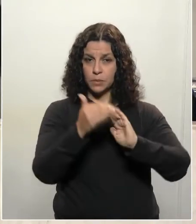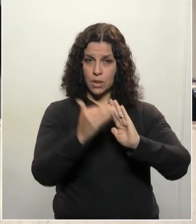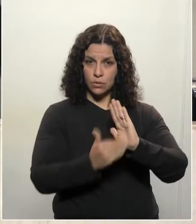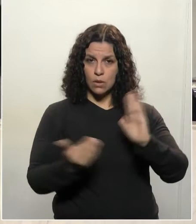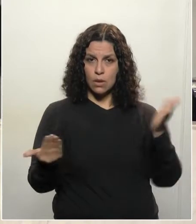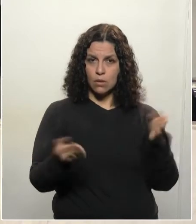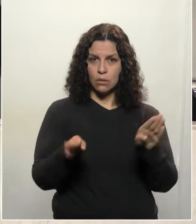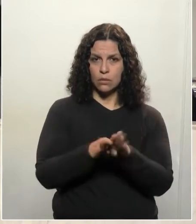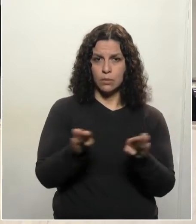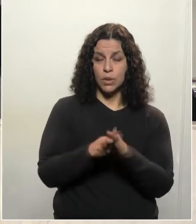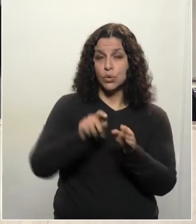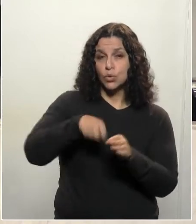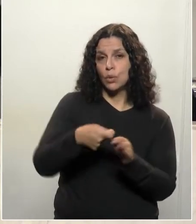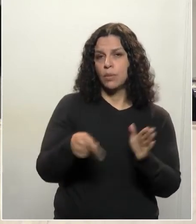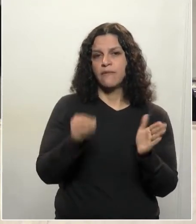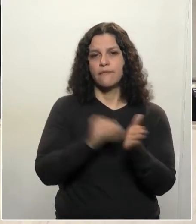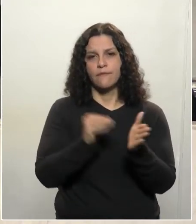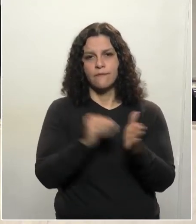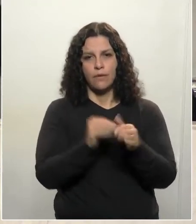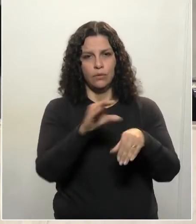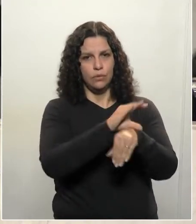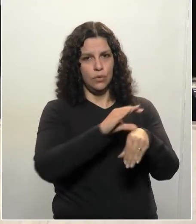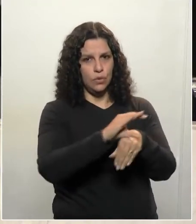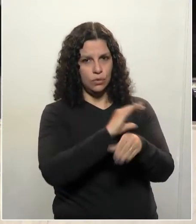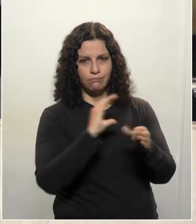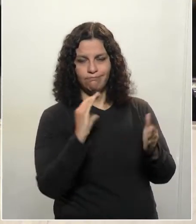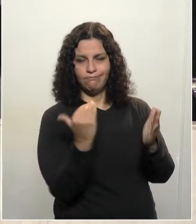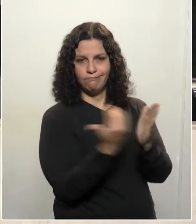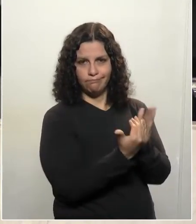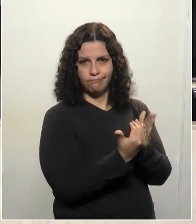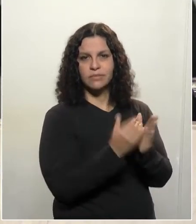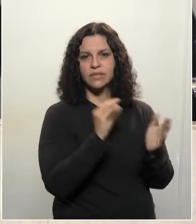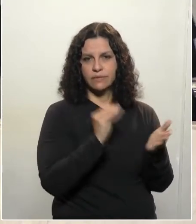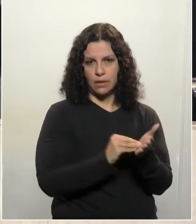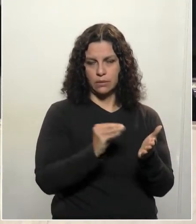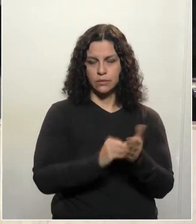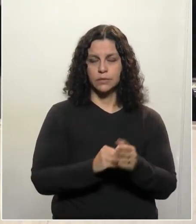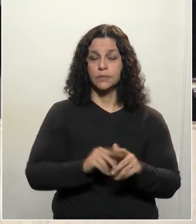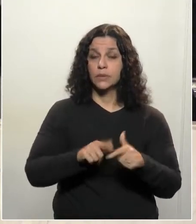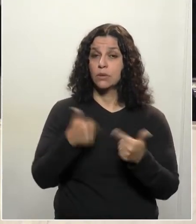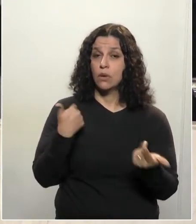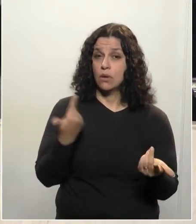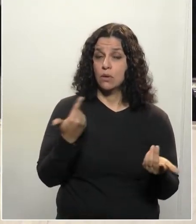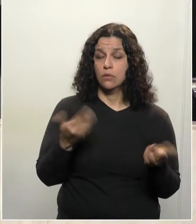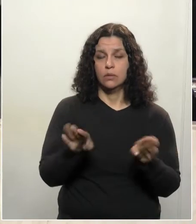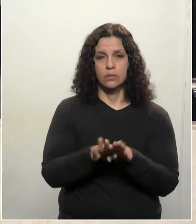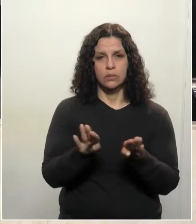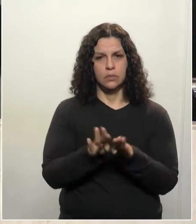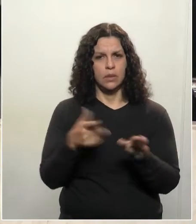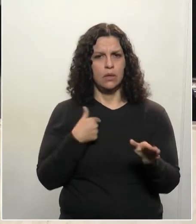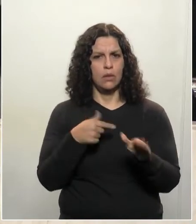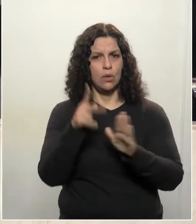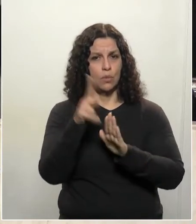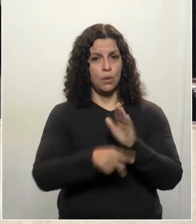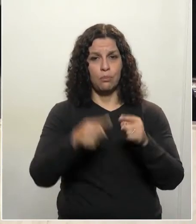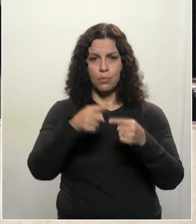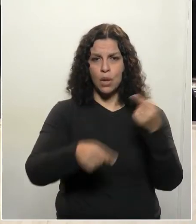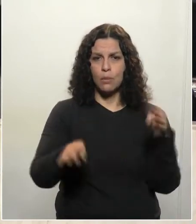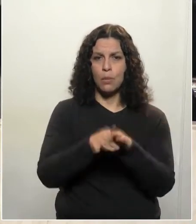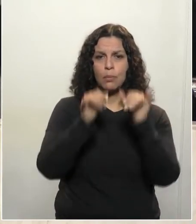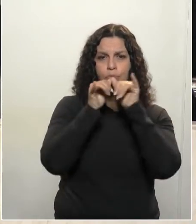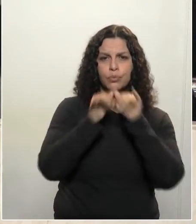projeto, daqueles projetos que pelo menos são flagrantemente inconstitucionais. Na medida que ele proíbe a